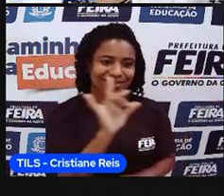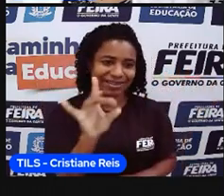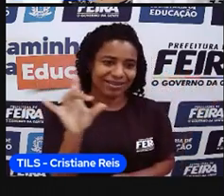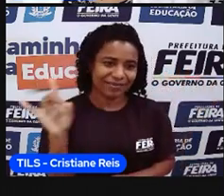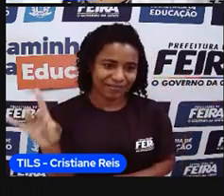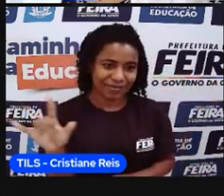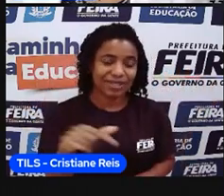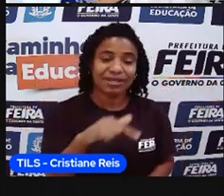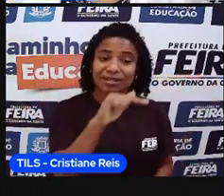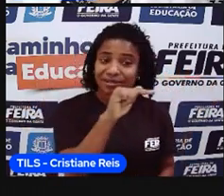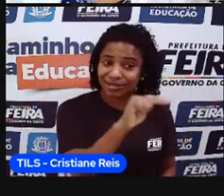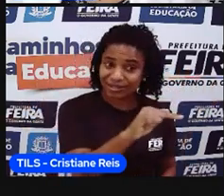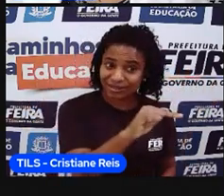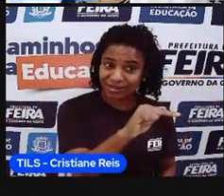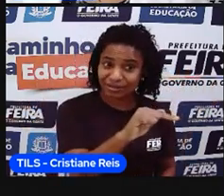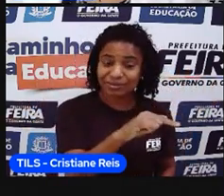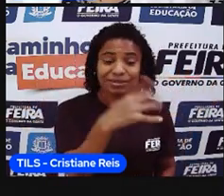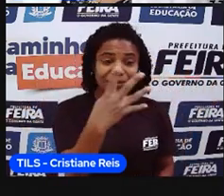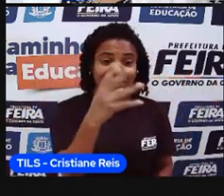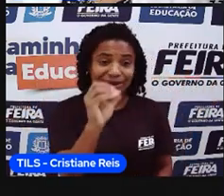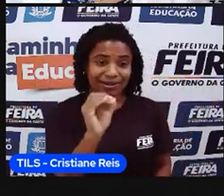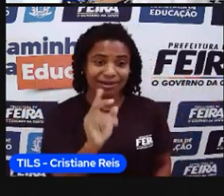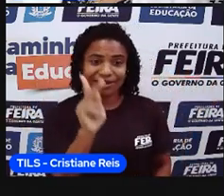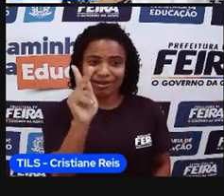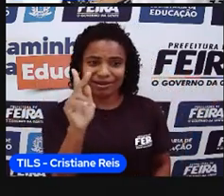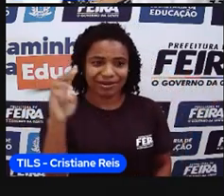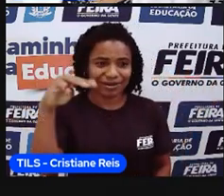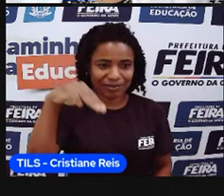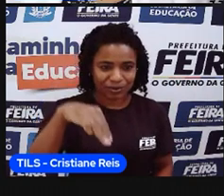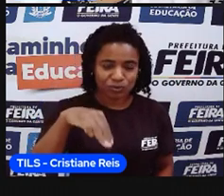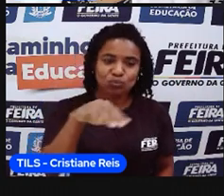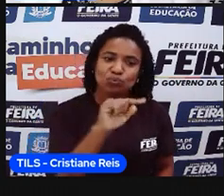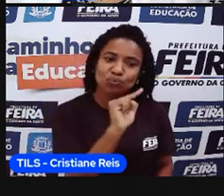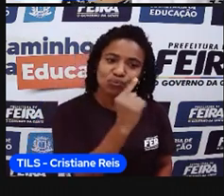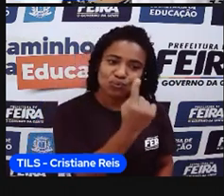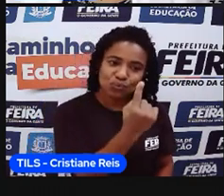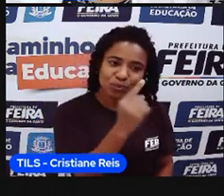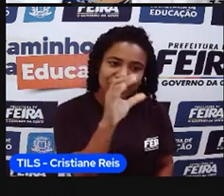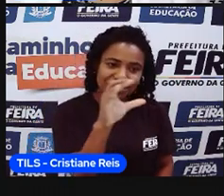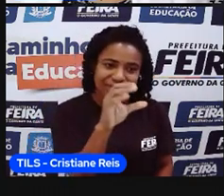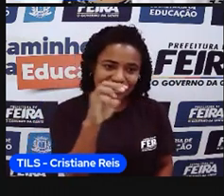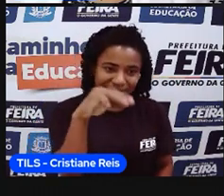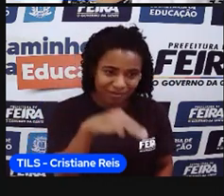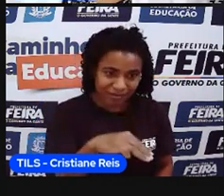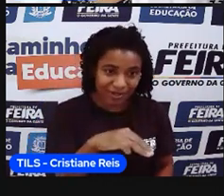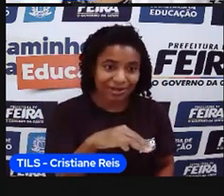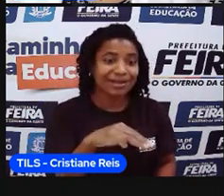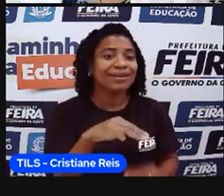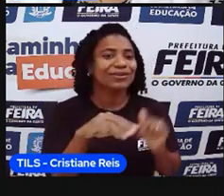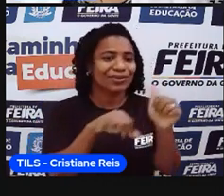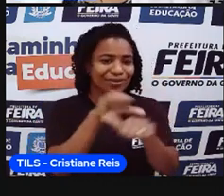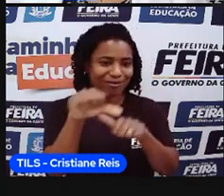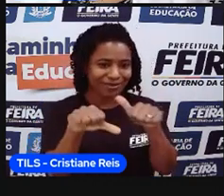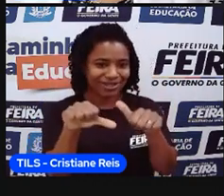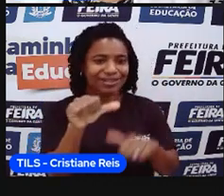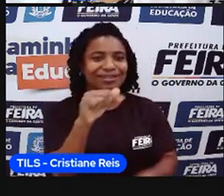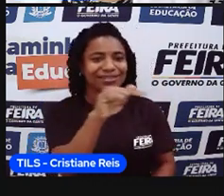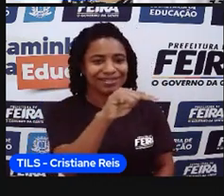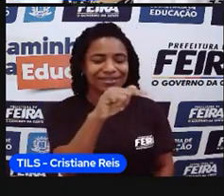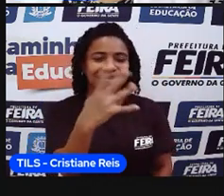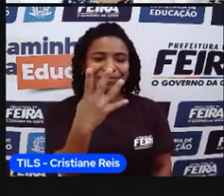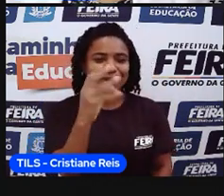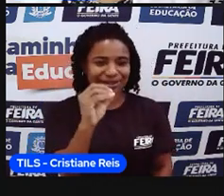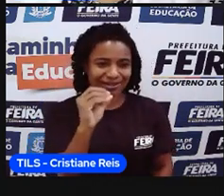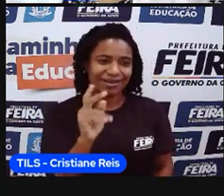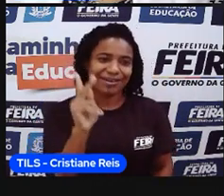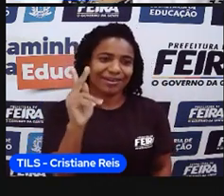a 740 quilômetros, ou seja, um centímetro igual a 740 quilômetros. E,